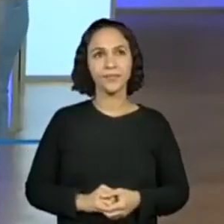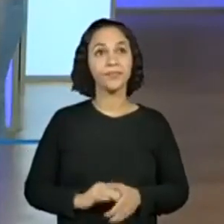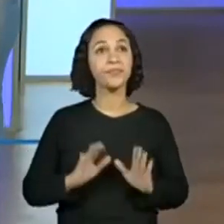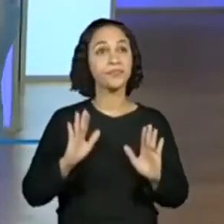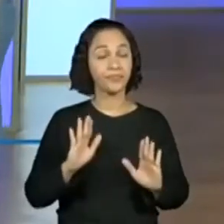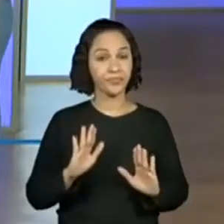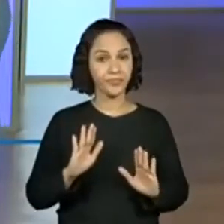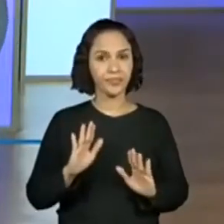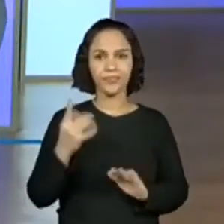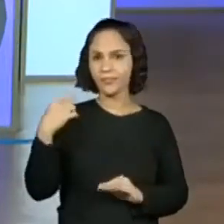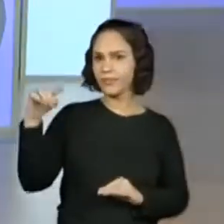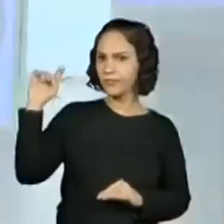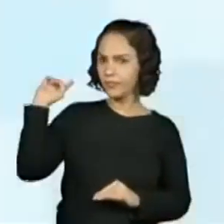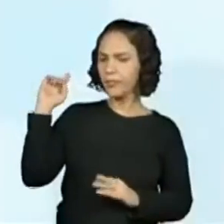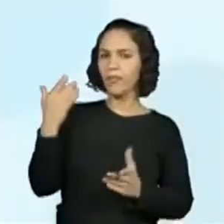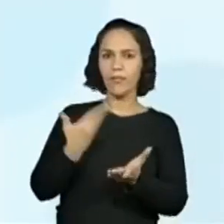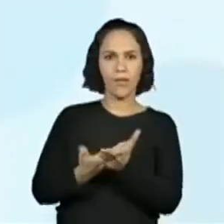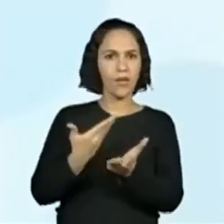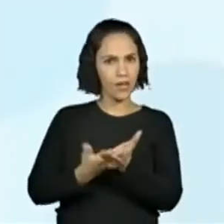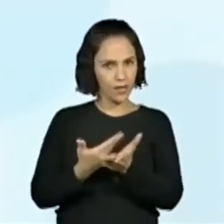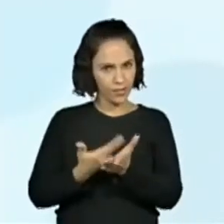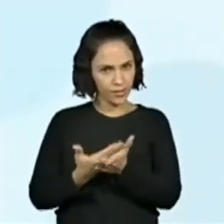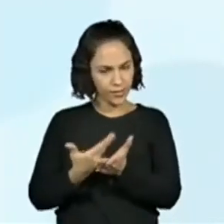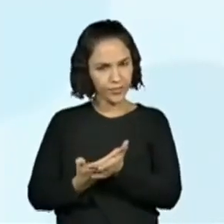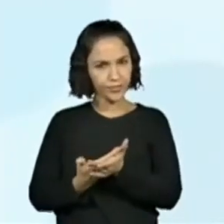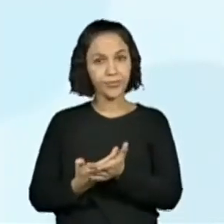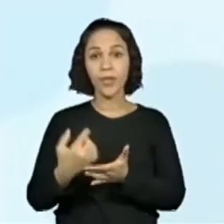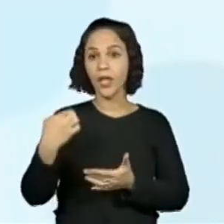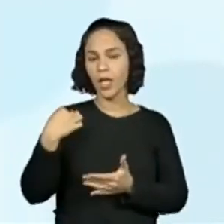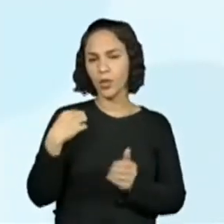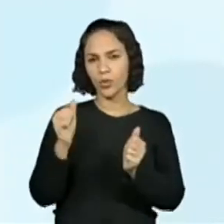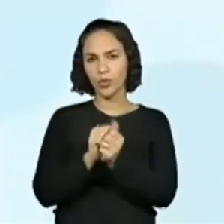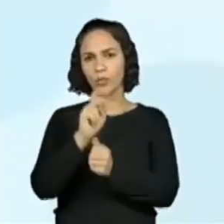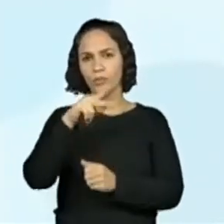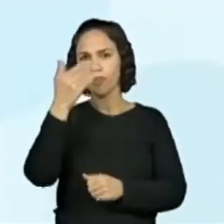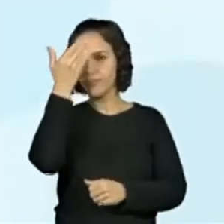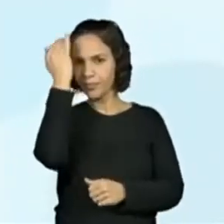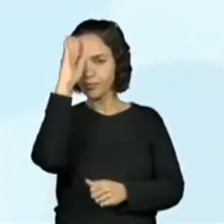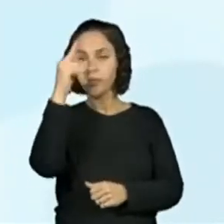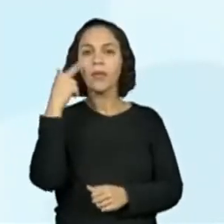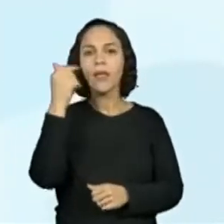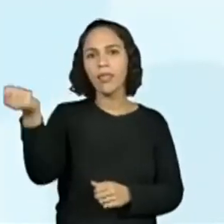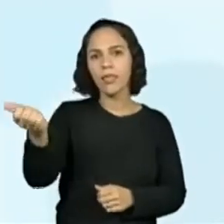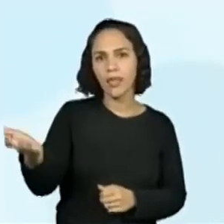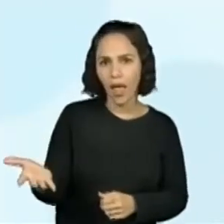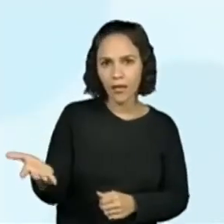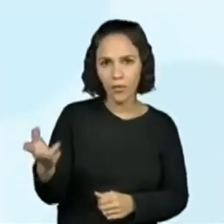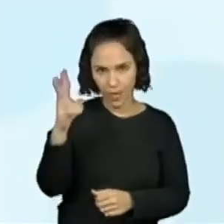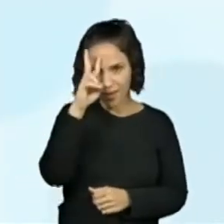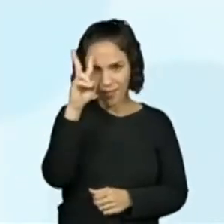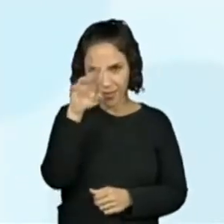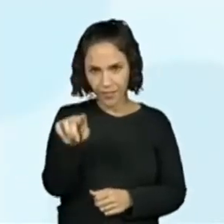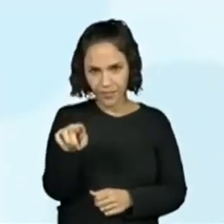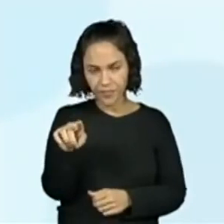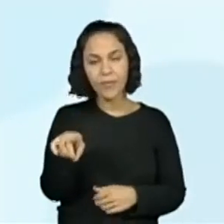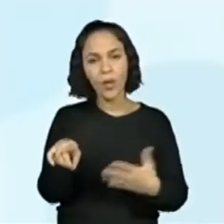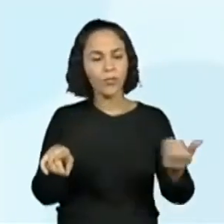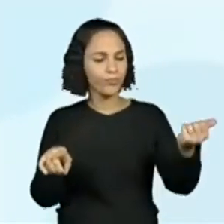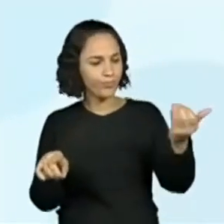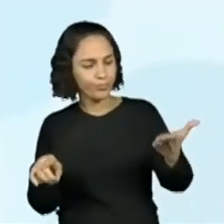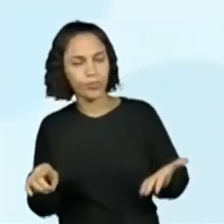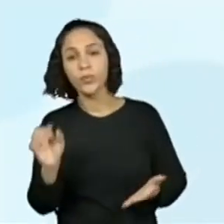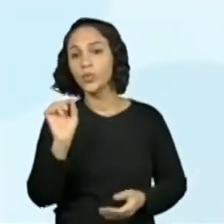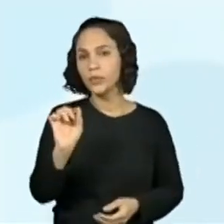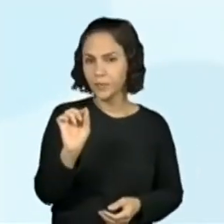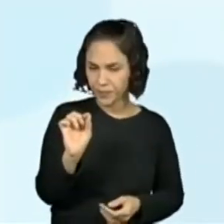Vamos lá. Em nossa última aula, né? Eu e o professor Jonas, a gente jogou o dado, professora Fran. Tá. E constatamos